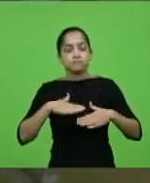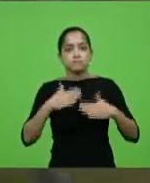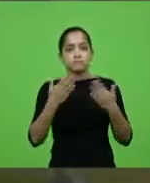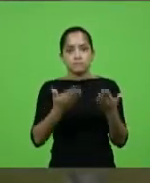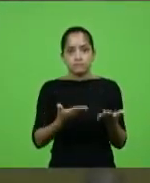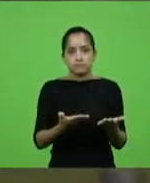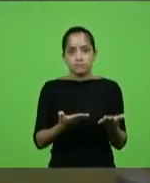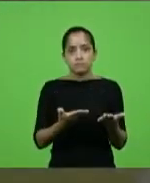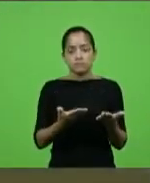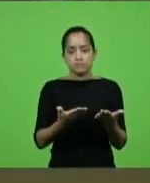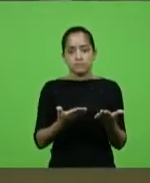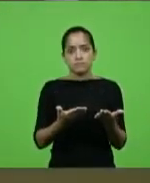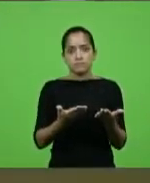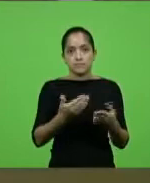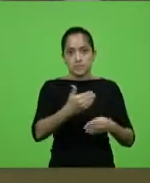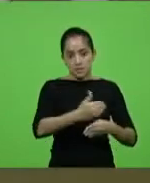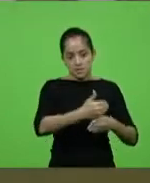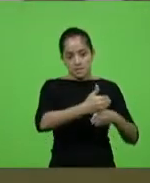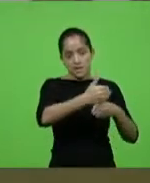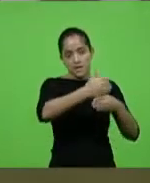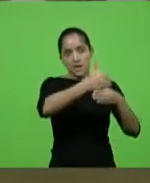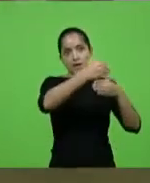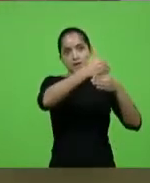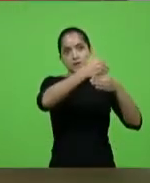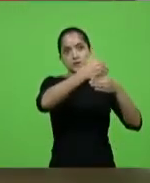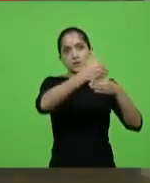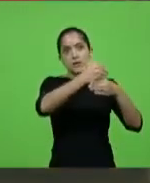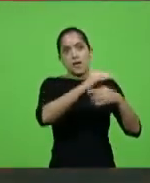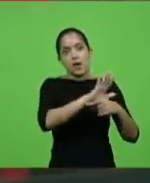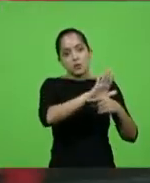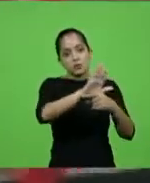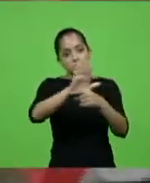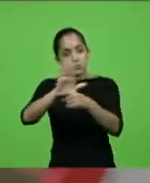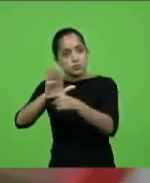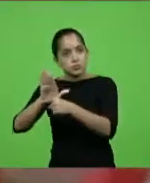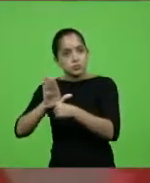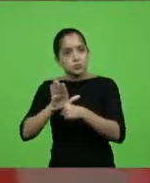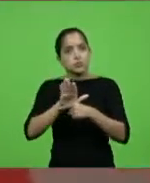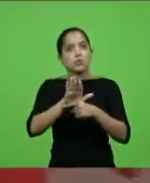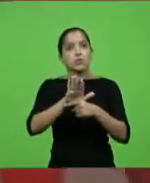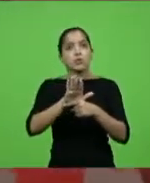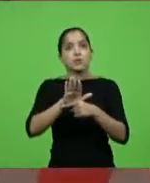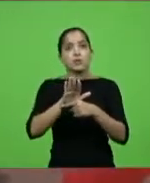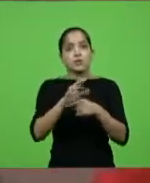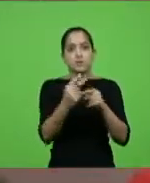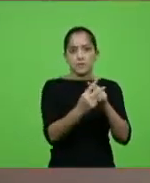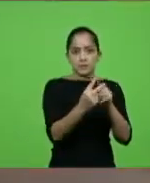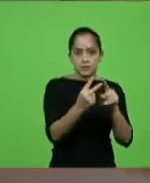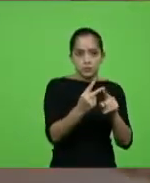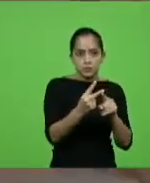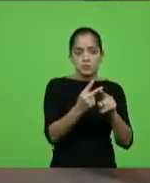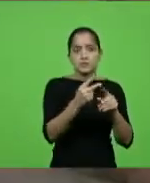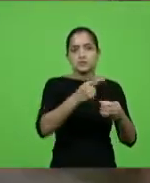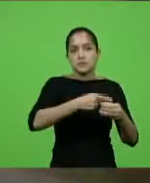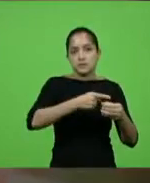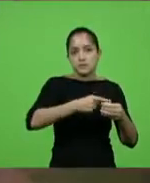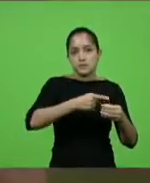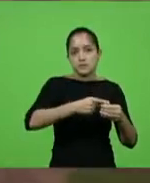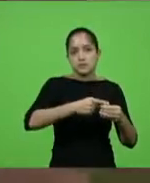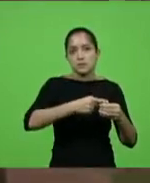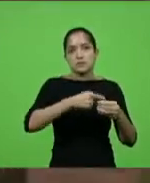que traz essa barragem para todo o Médio Vale, para Ibirama, para Piúna,